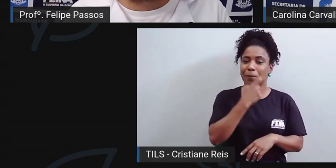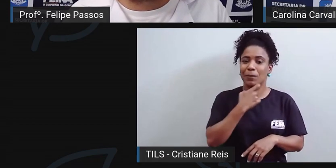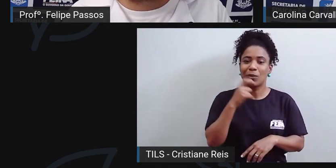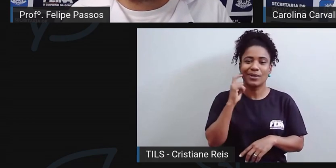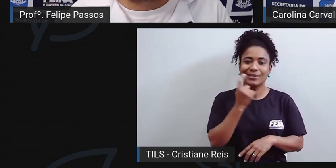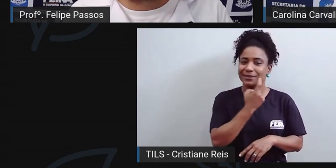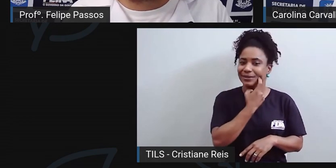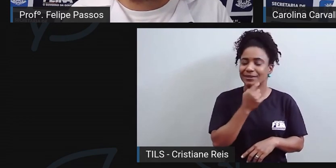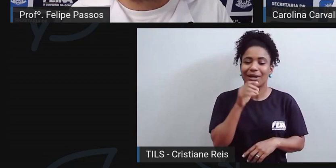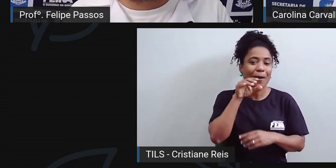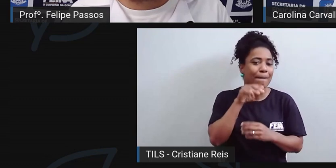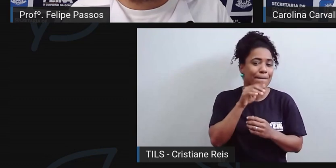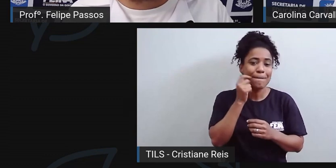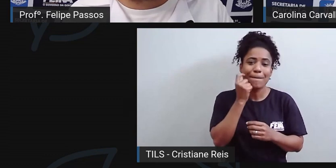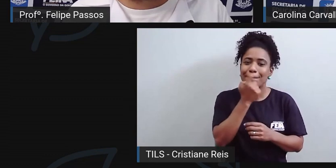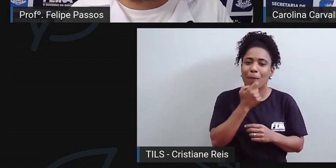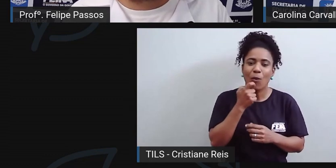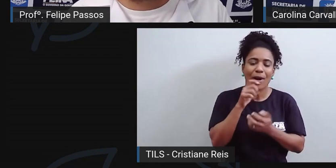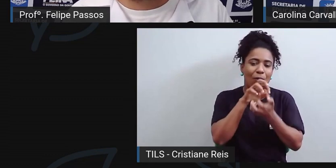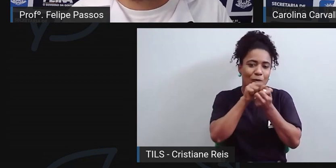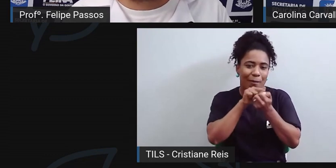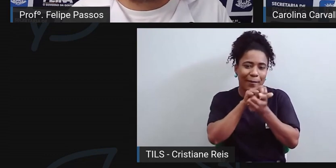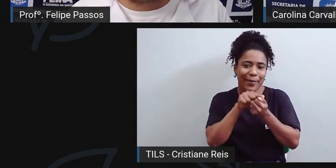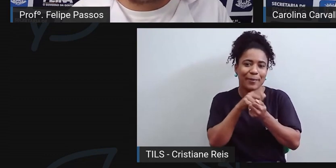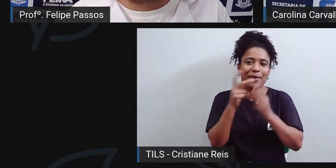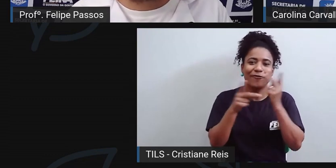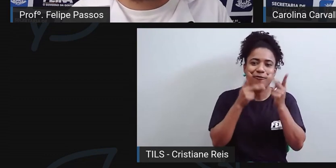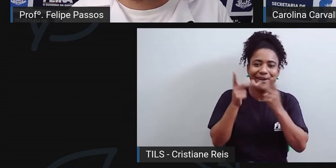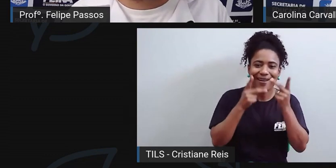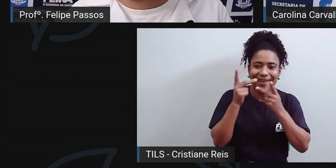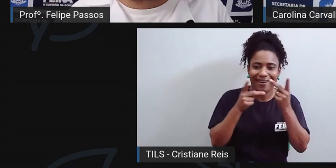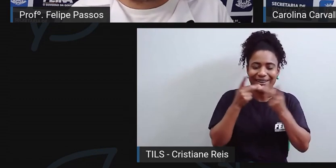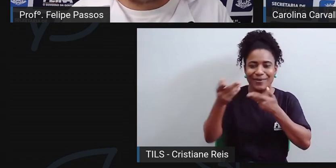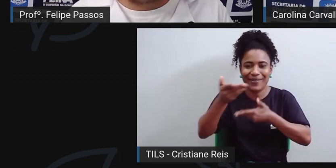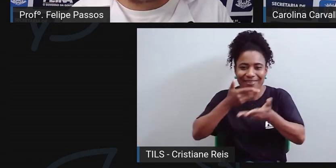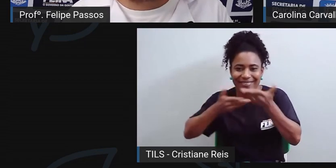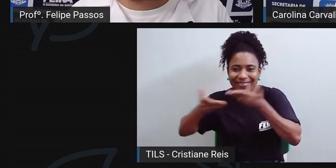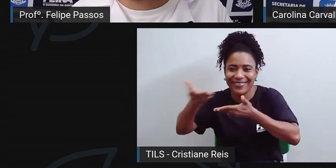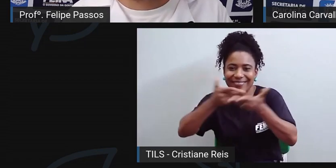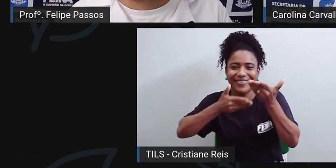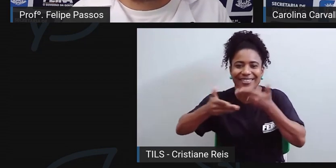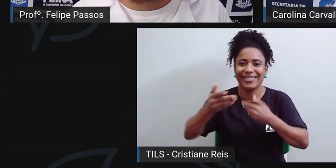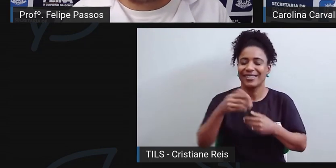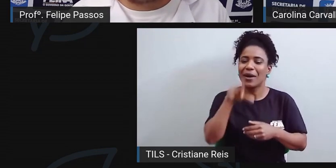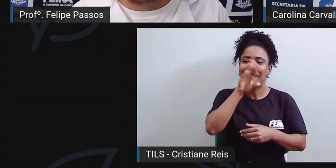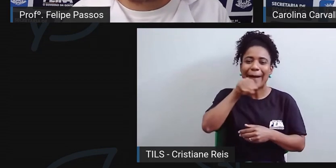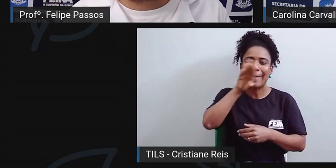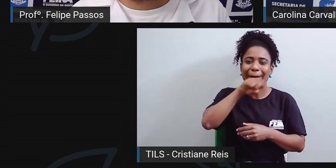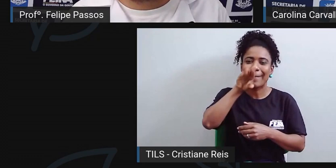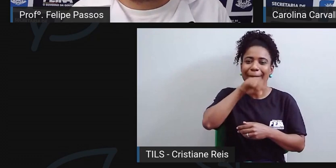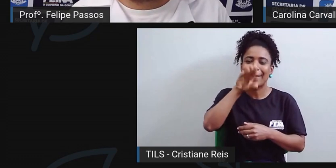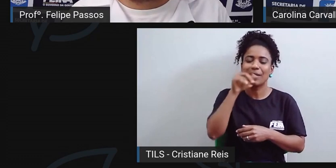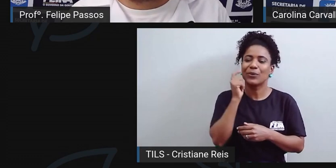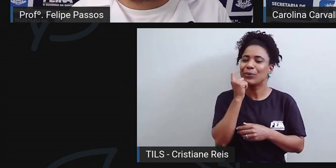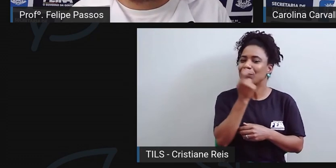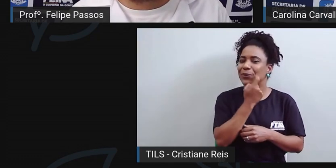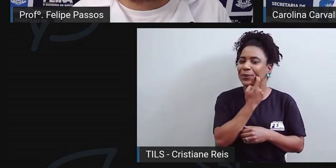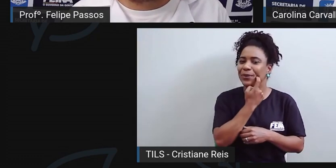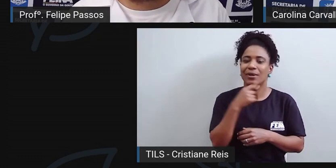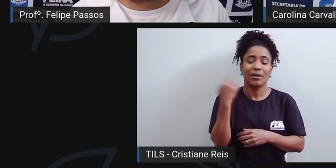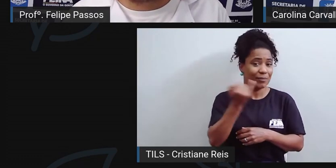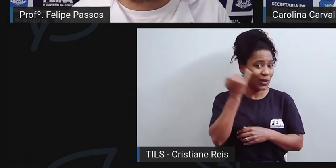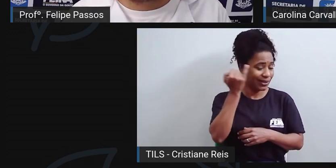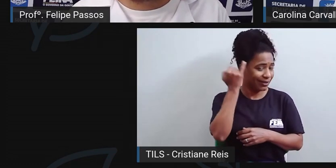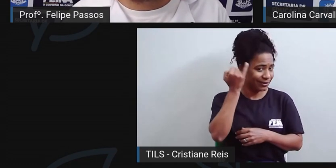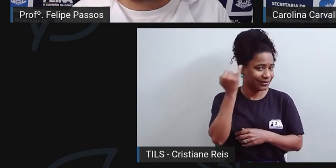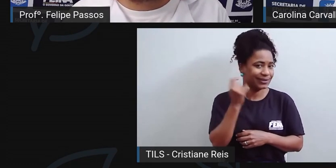nossa boca para comer, para falar, para conviver em sociedade, e é muito importante a gente valorizar